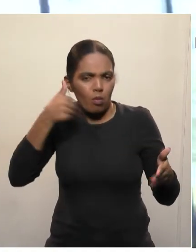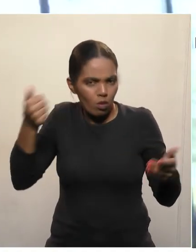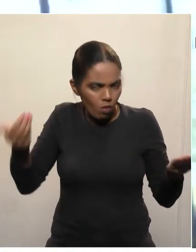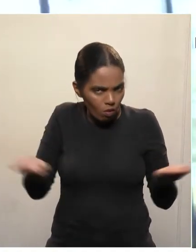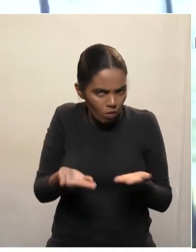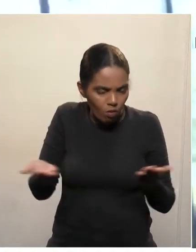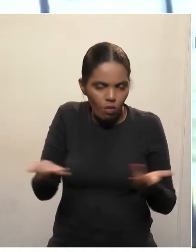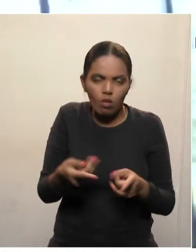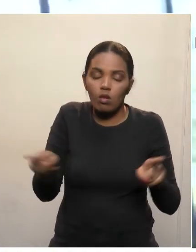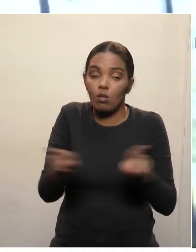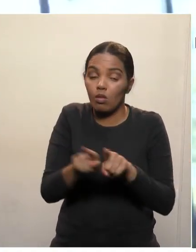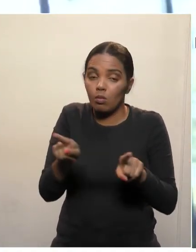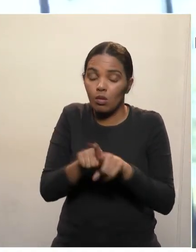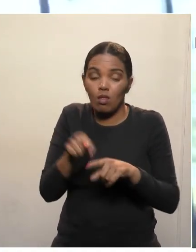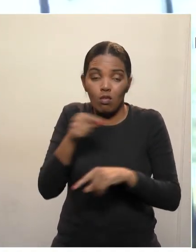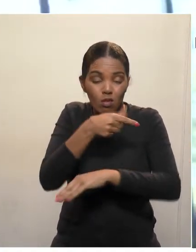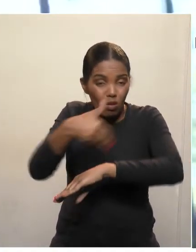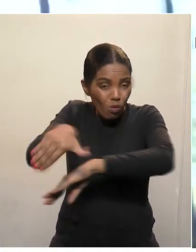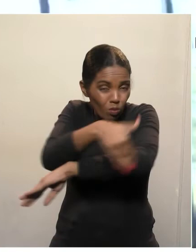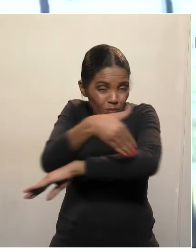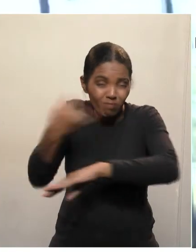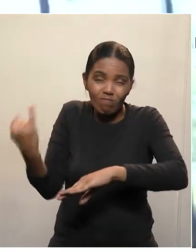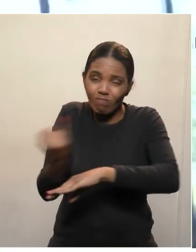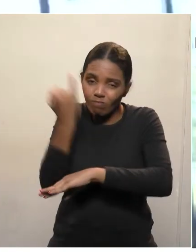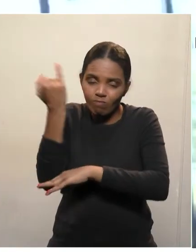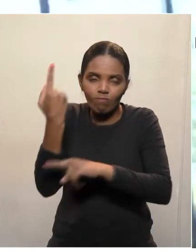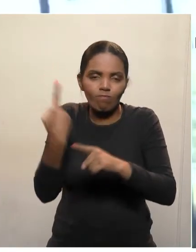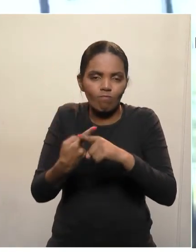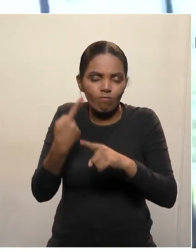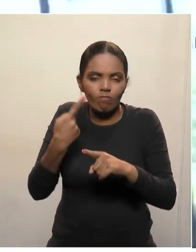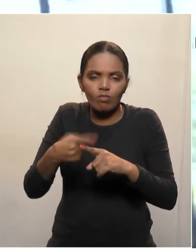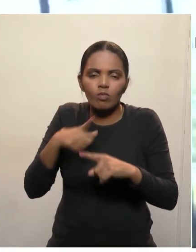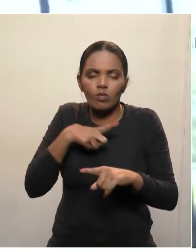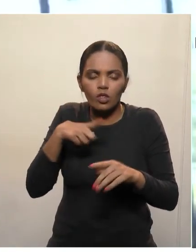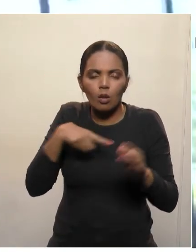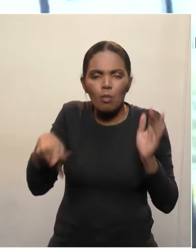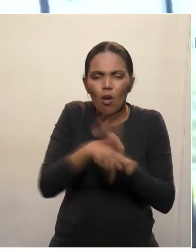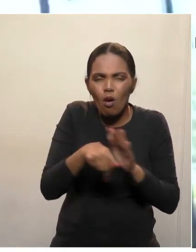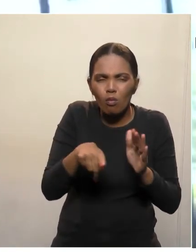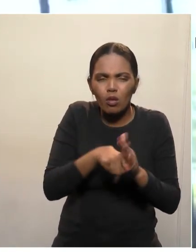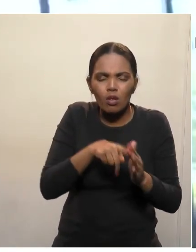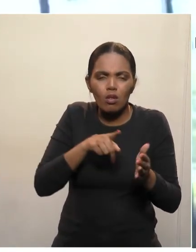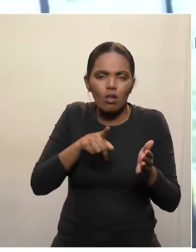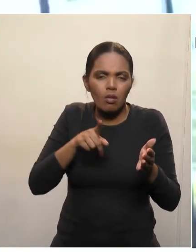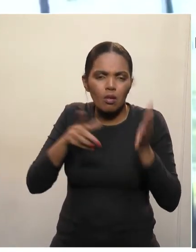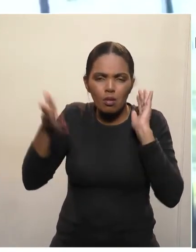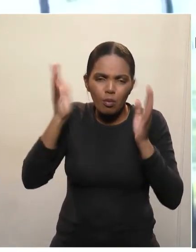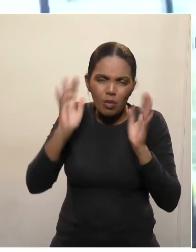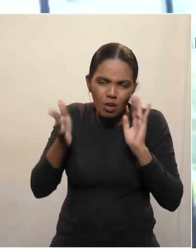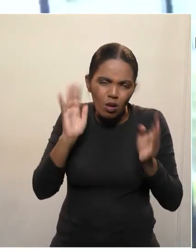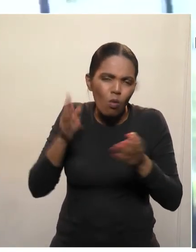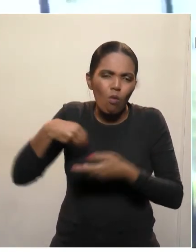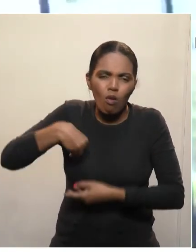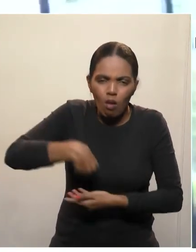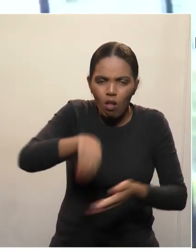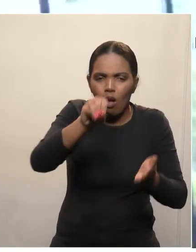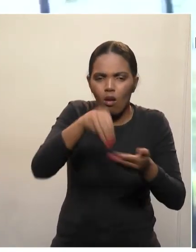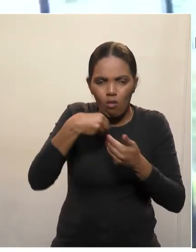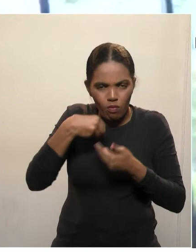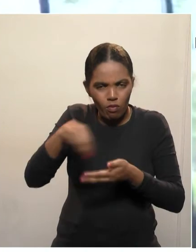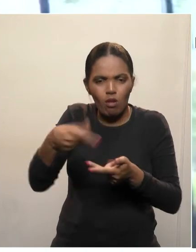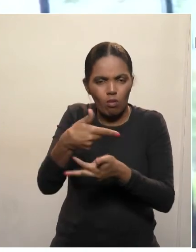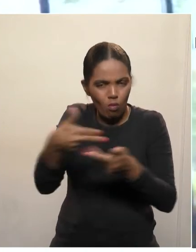É uma estrada muito importante para o agronegócio, lá passa milhares de toneladas de grãos.